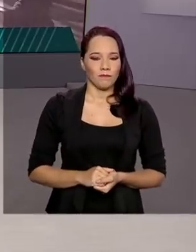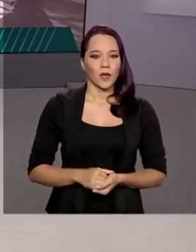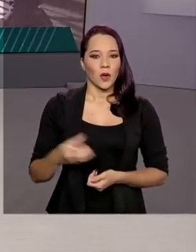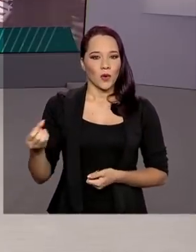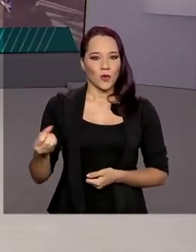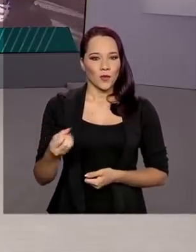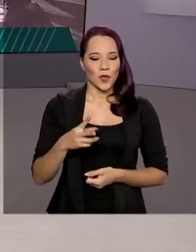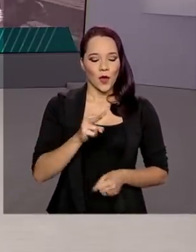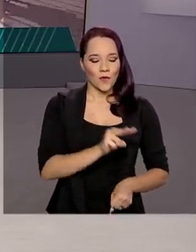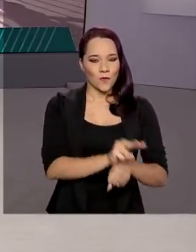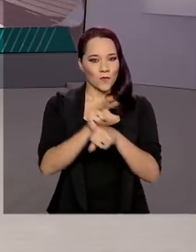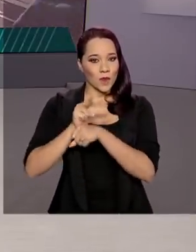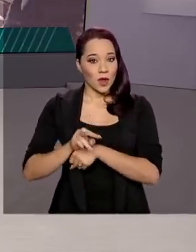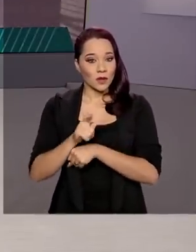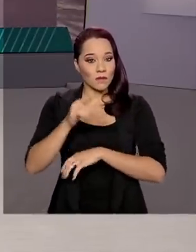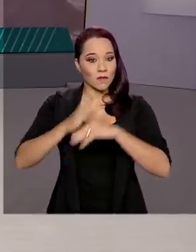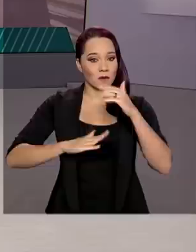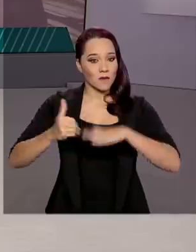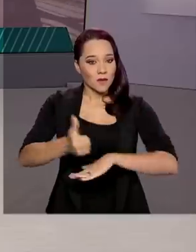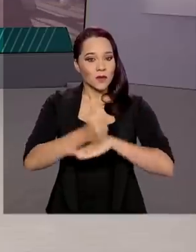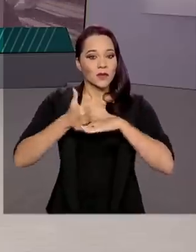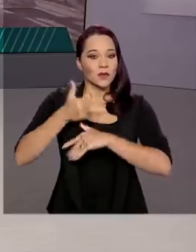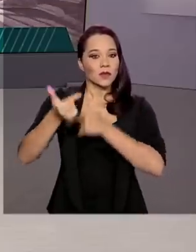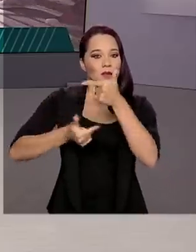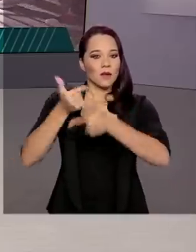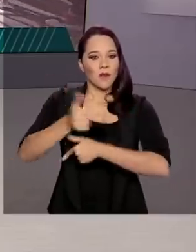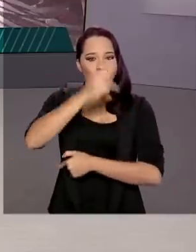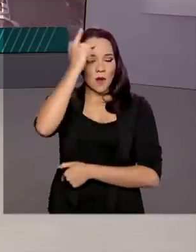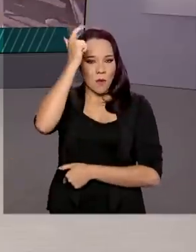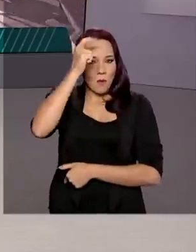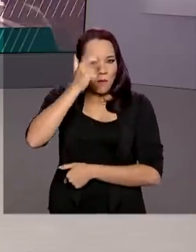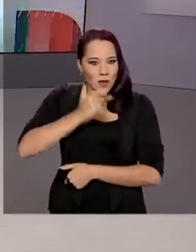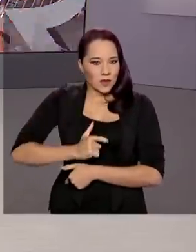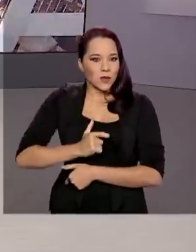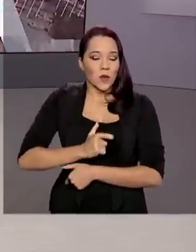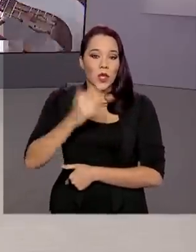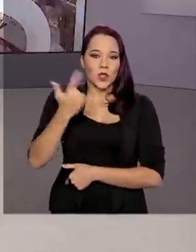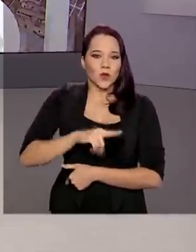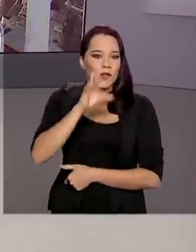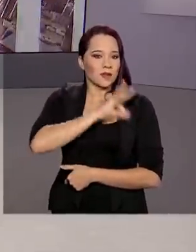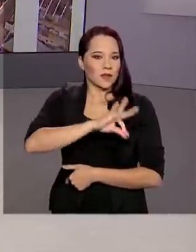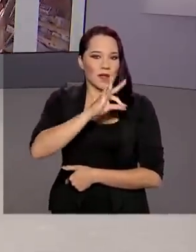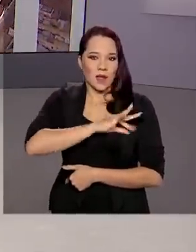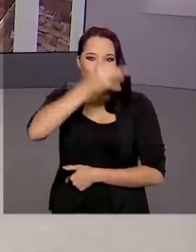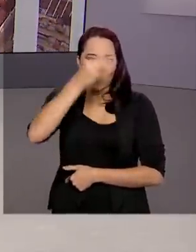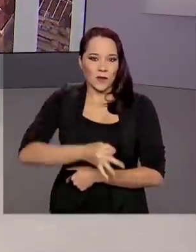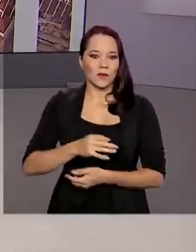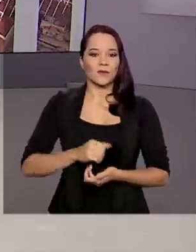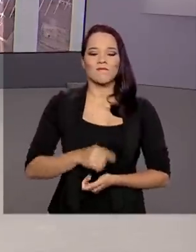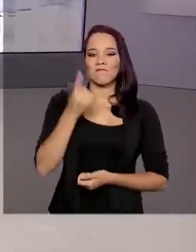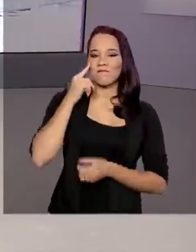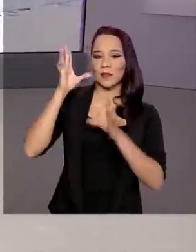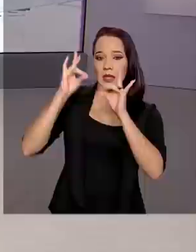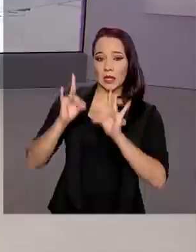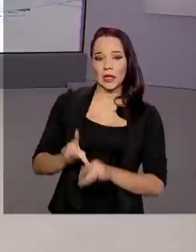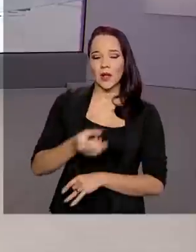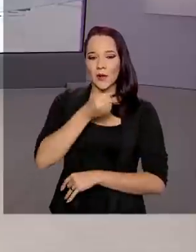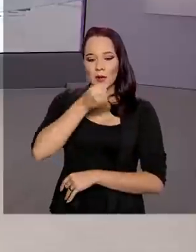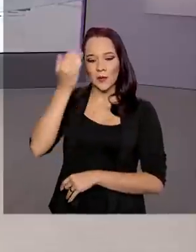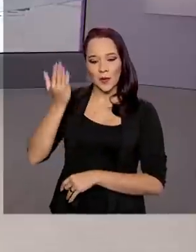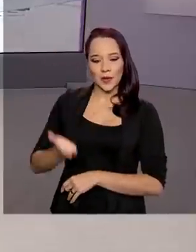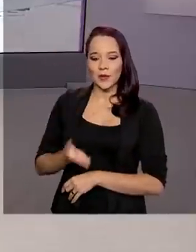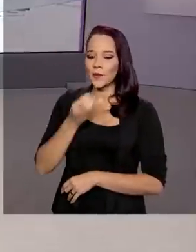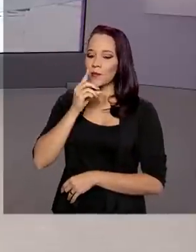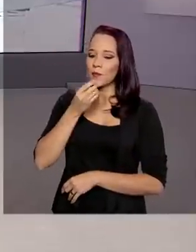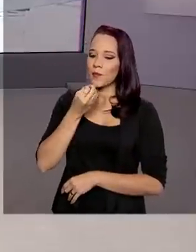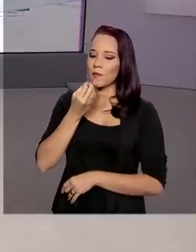crédito vai atender profissionais liberais que trabalham como pessoa física e não têm renda fixa. Vamos saber os detalhes com Selma Dias.